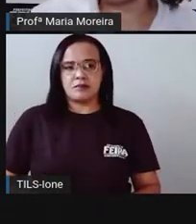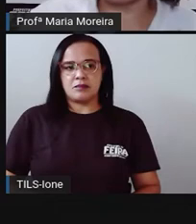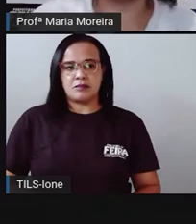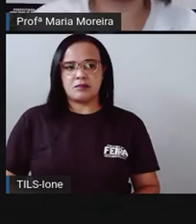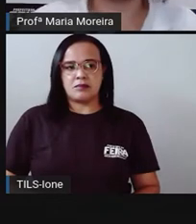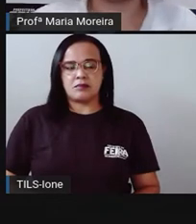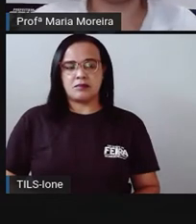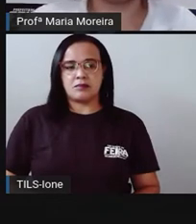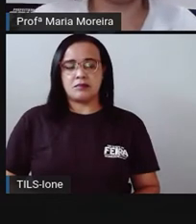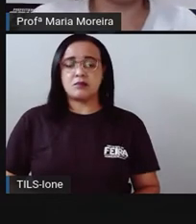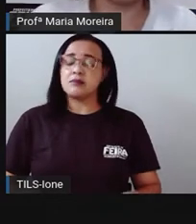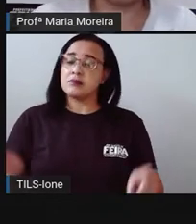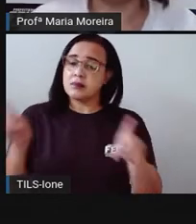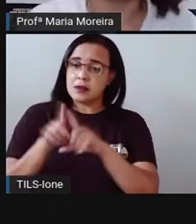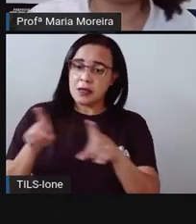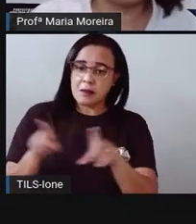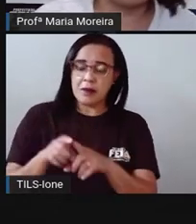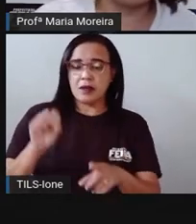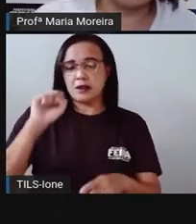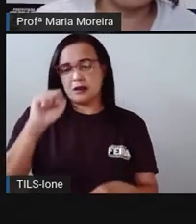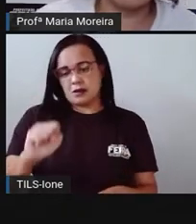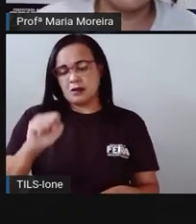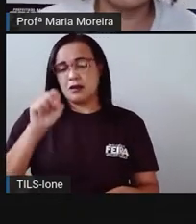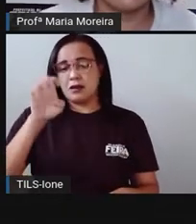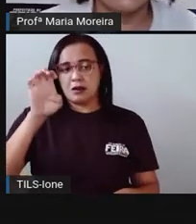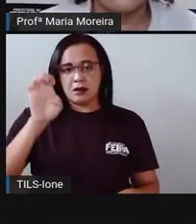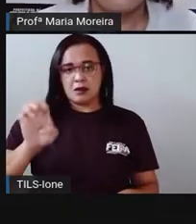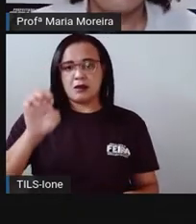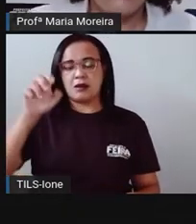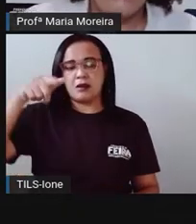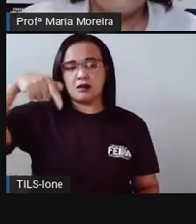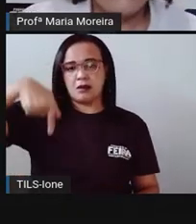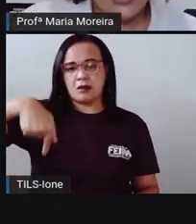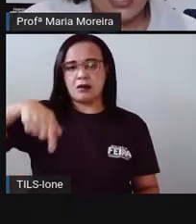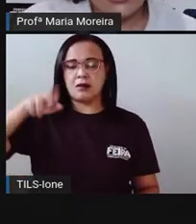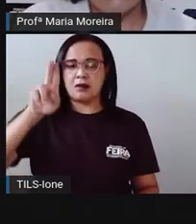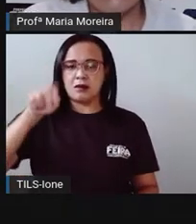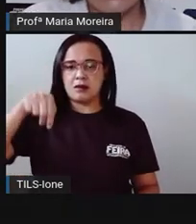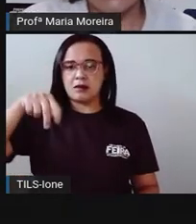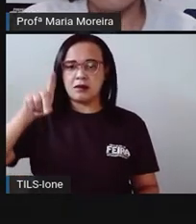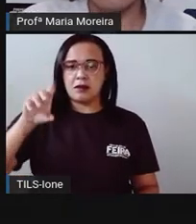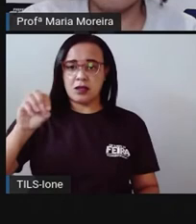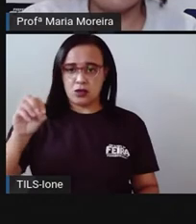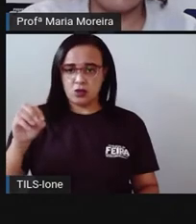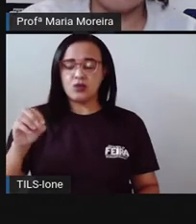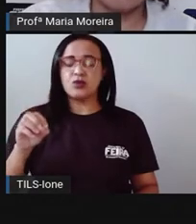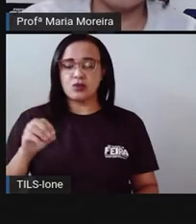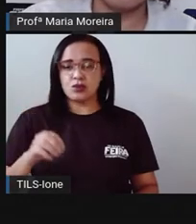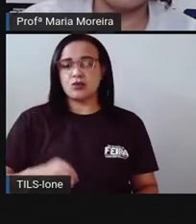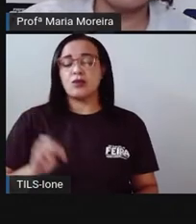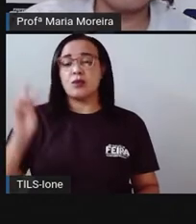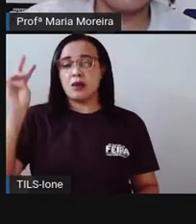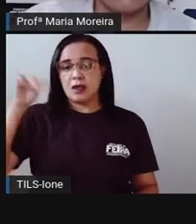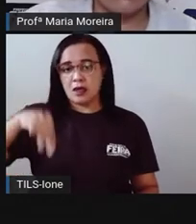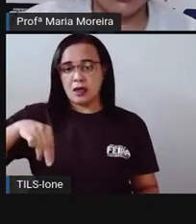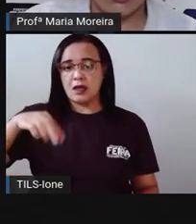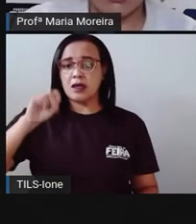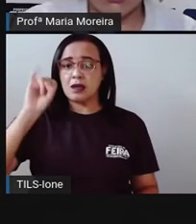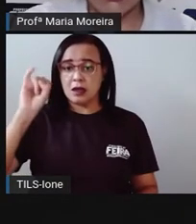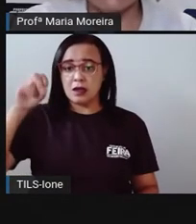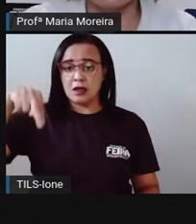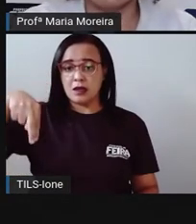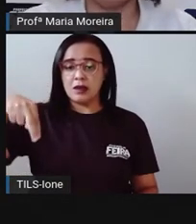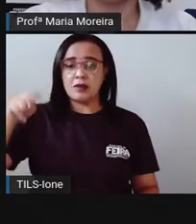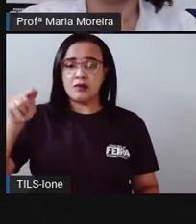a gente tem milésimo de segundo, que a gente já não usa o segundo, quem dirá aí o milésimo de segundo. Mas agora vamos para a parte boa da nossa